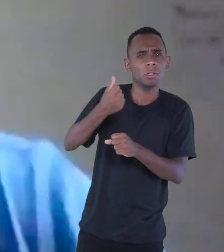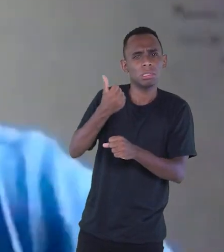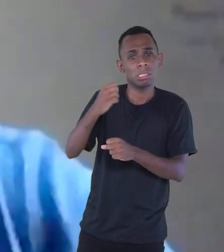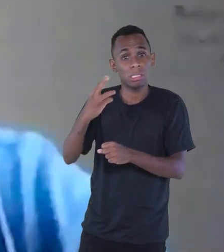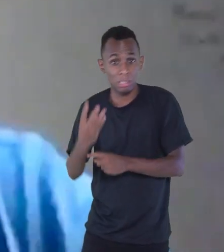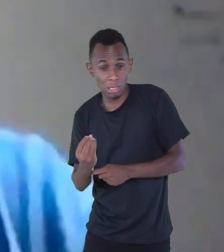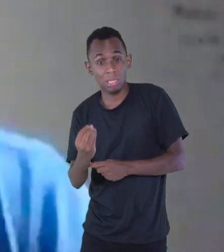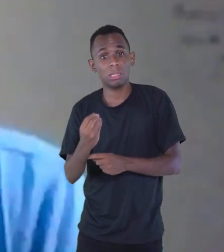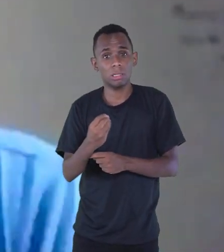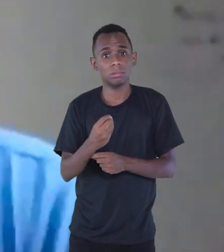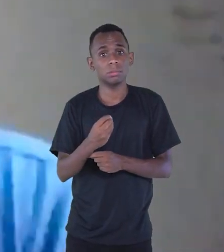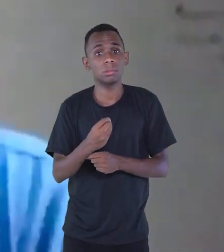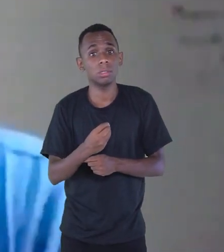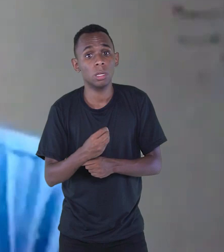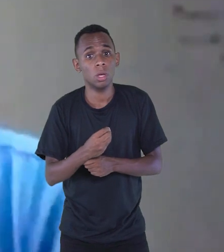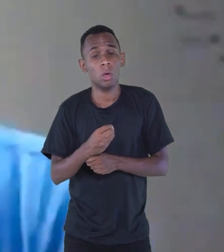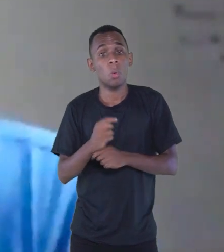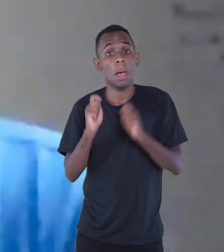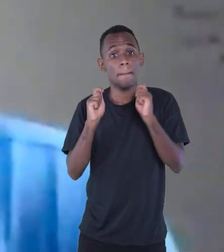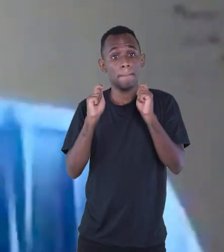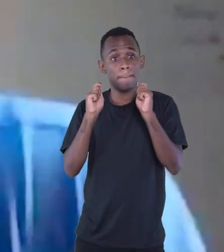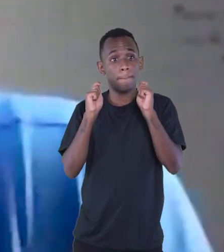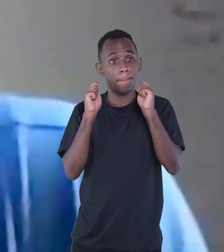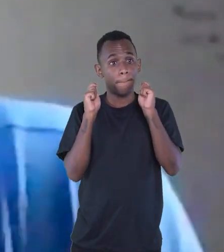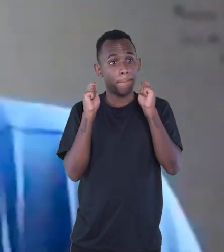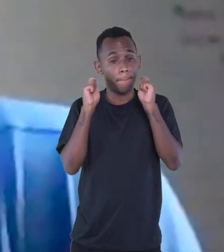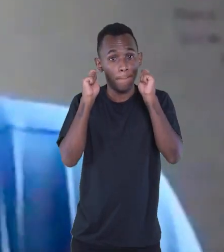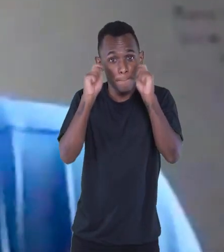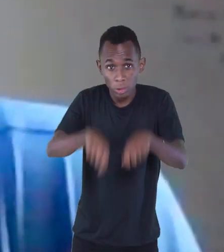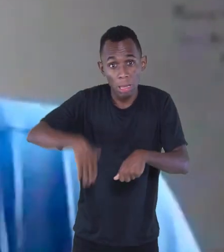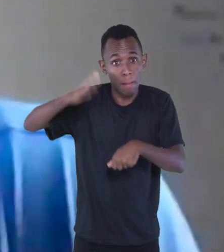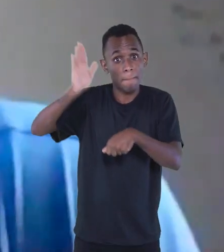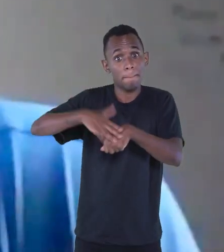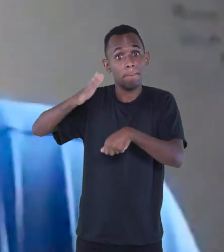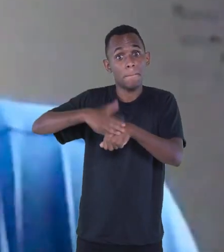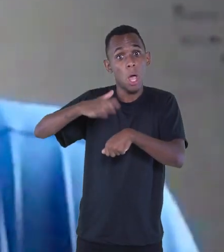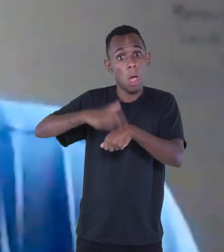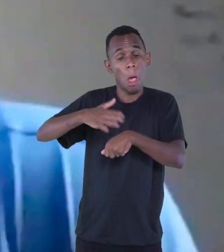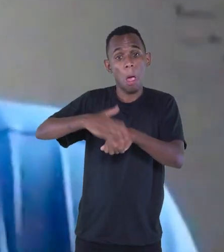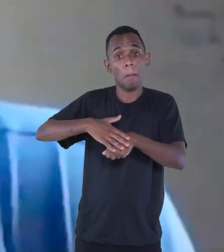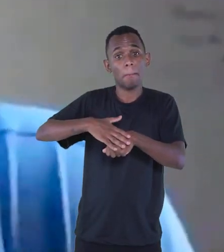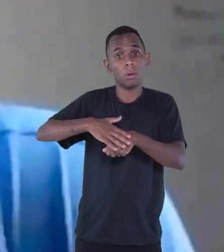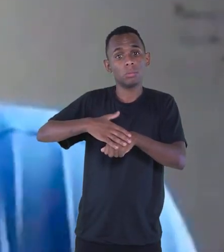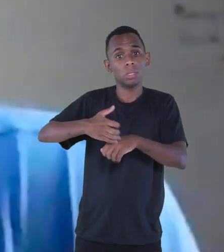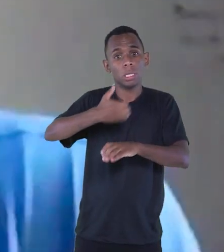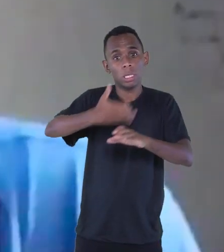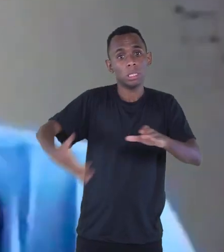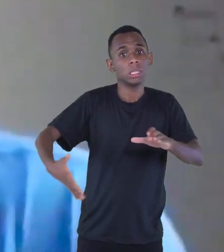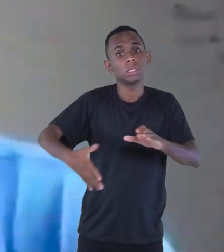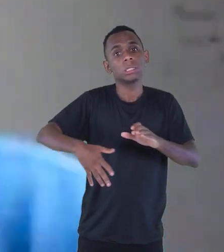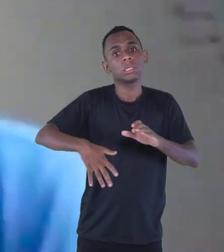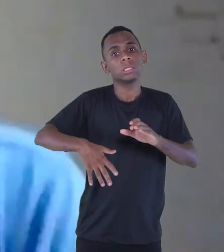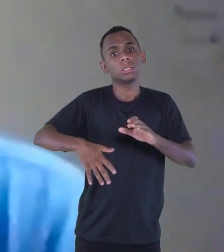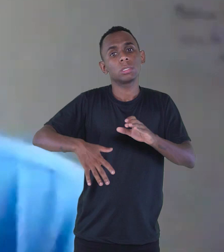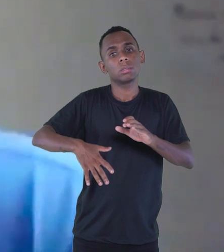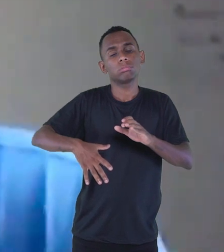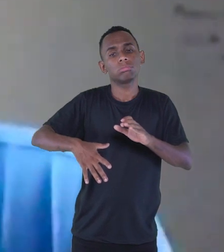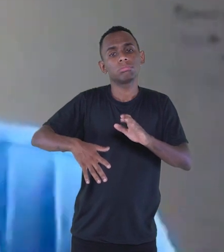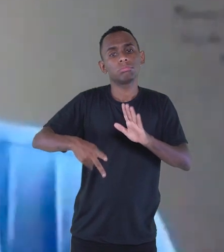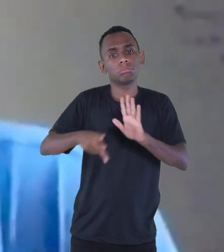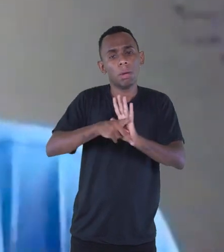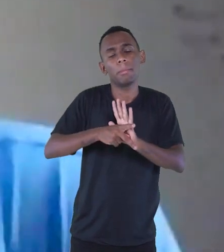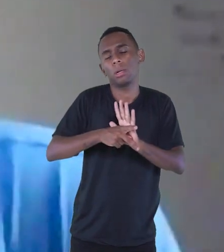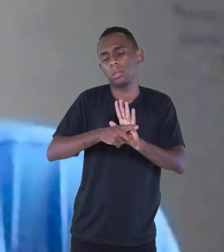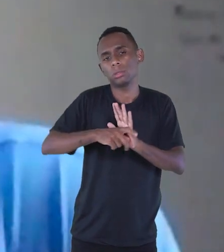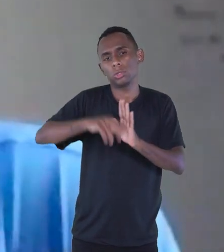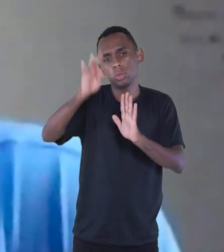como uma forma de garantir a autoria dos seus textos. Por quê? Porque